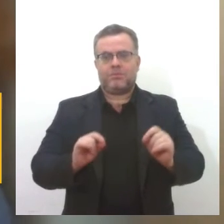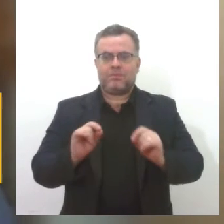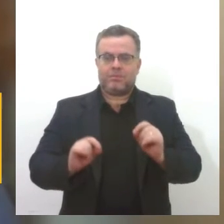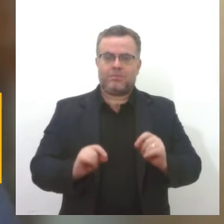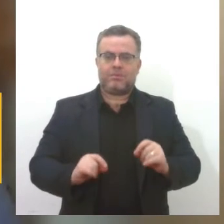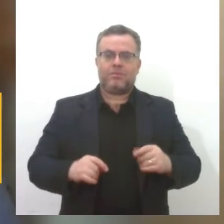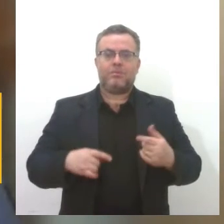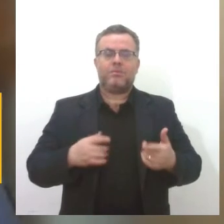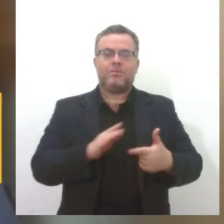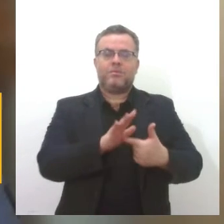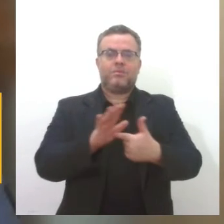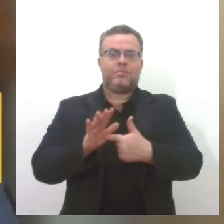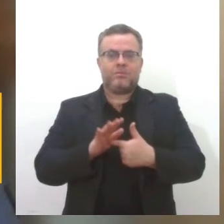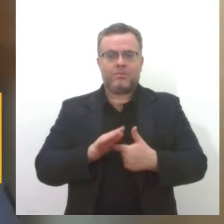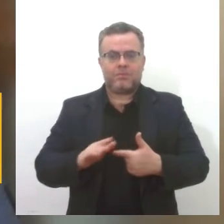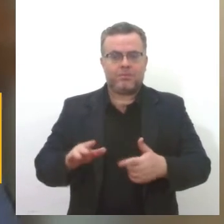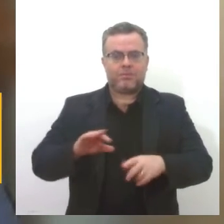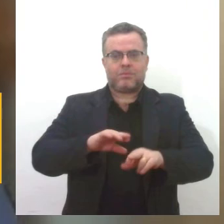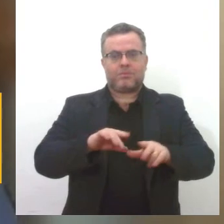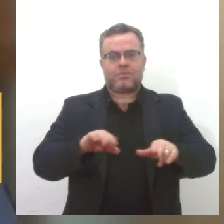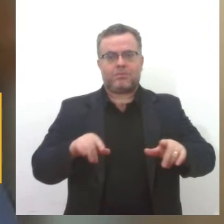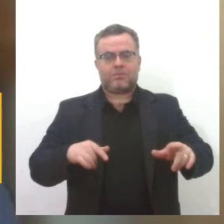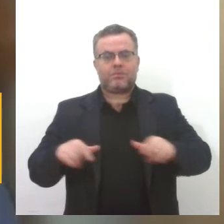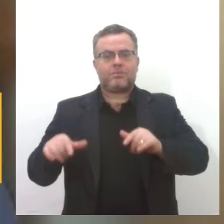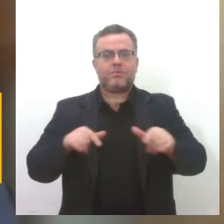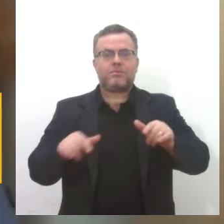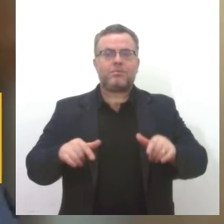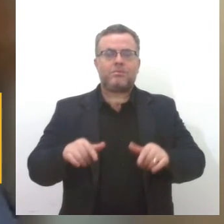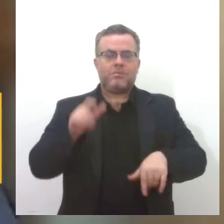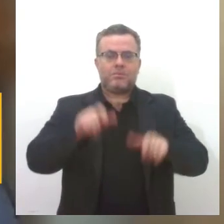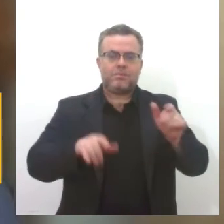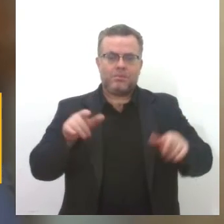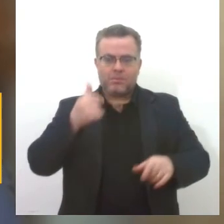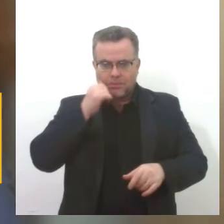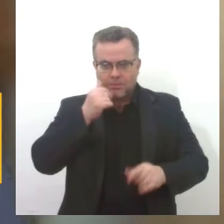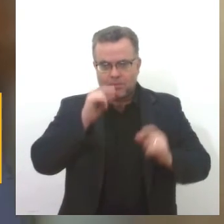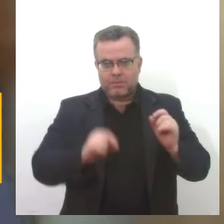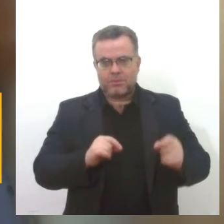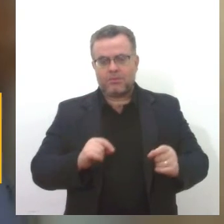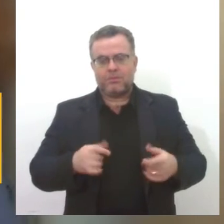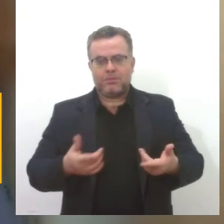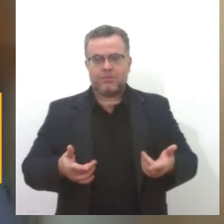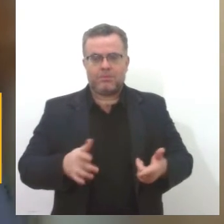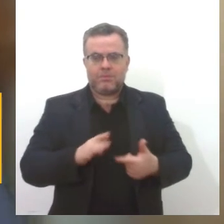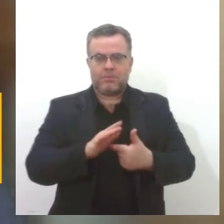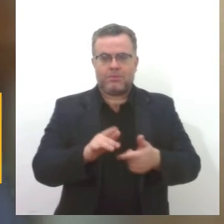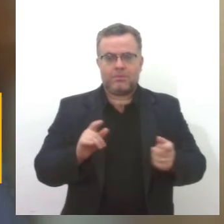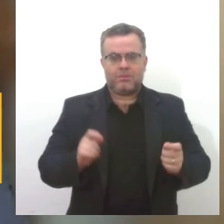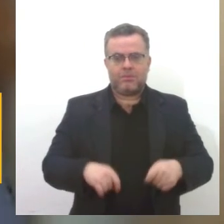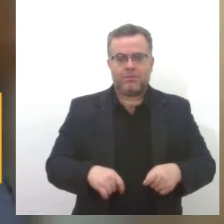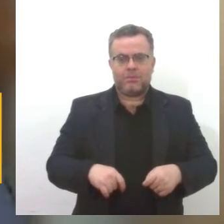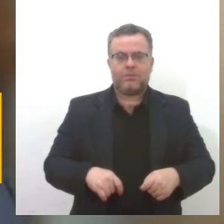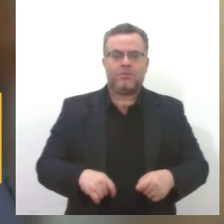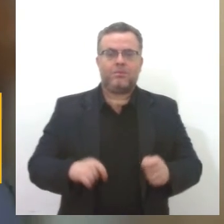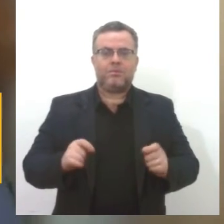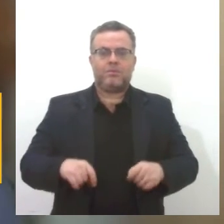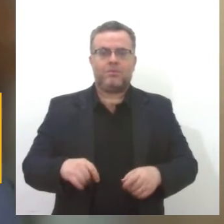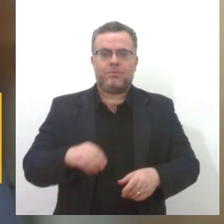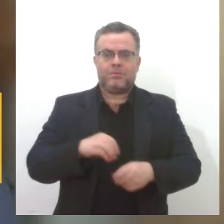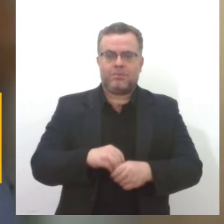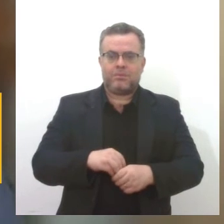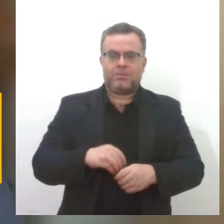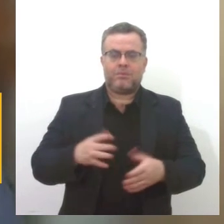diversas áreas de atuação e atividades que as mulheres têm, para mostrar o que ela pode fazer dentro das suas